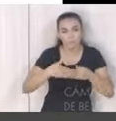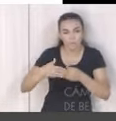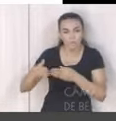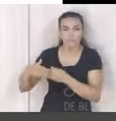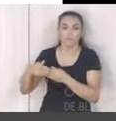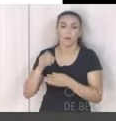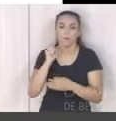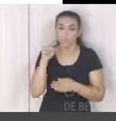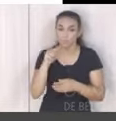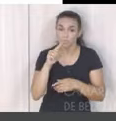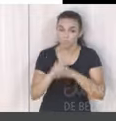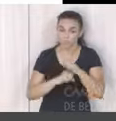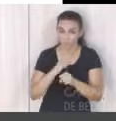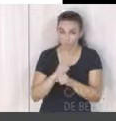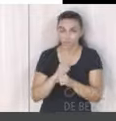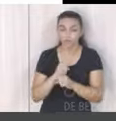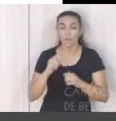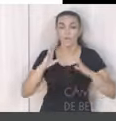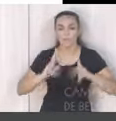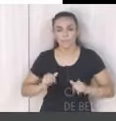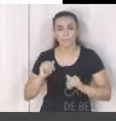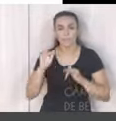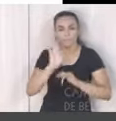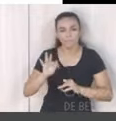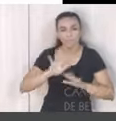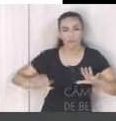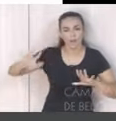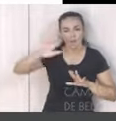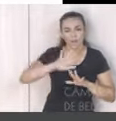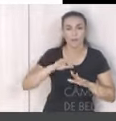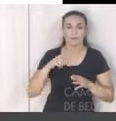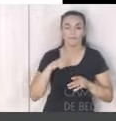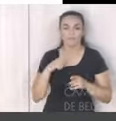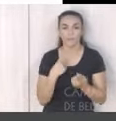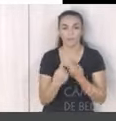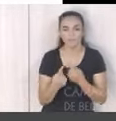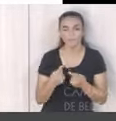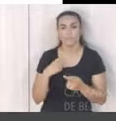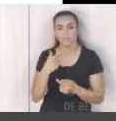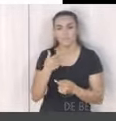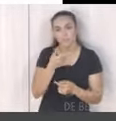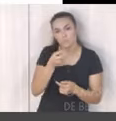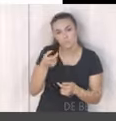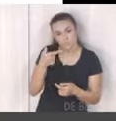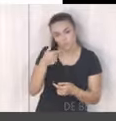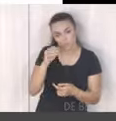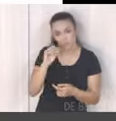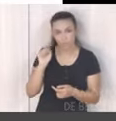por ano, serviço de limpeza urbana em vilas e favelas, ampliação de vias atendidas de 208